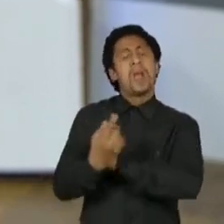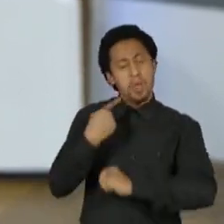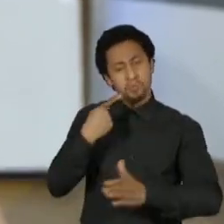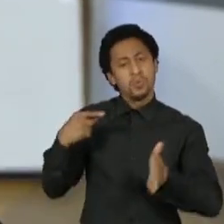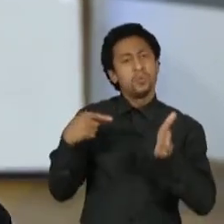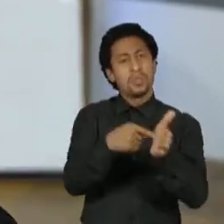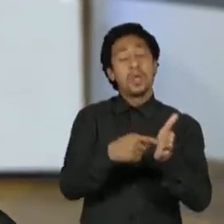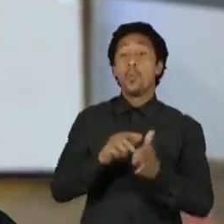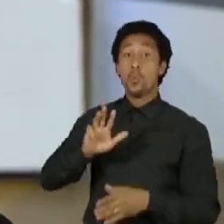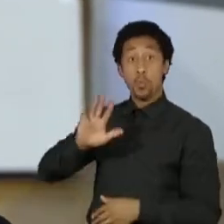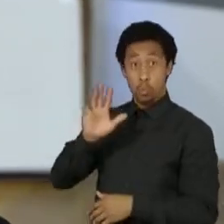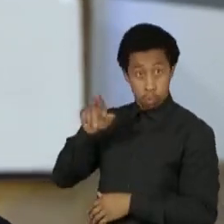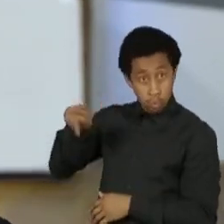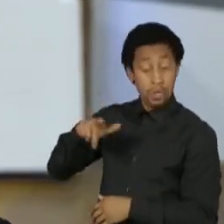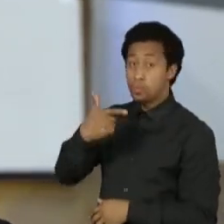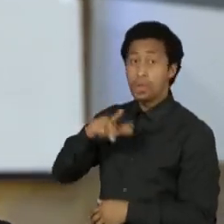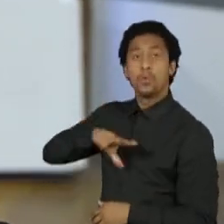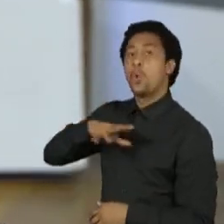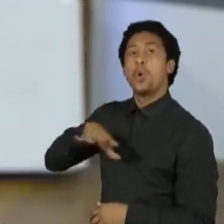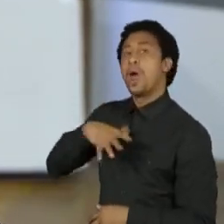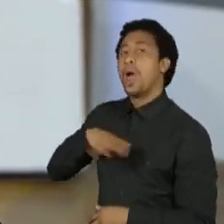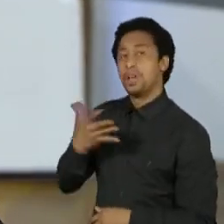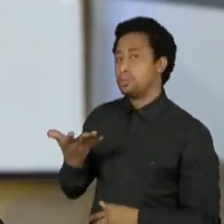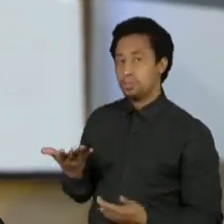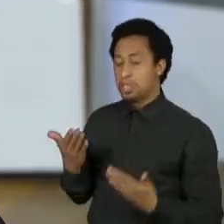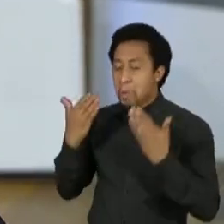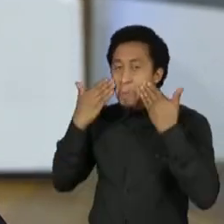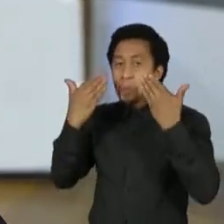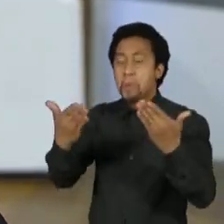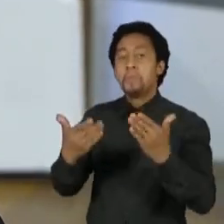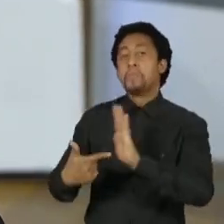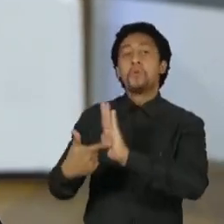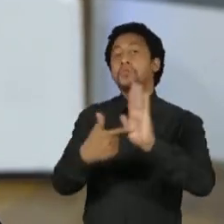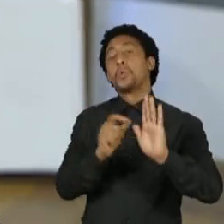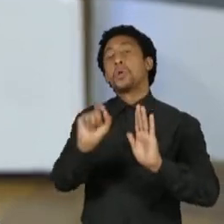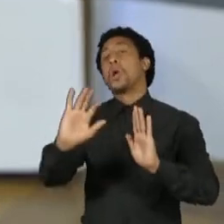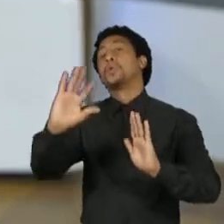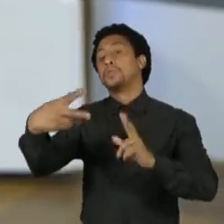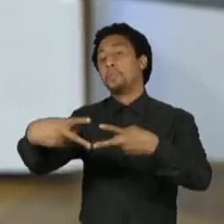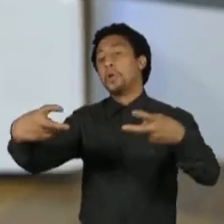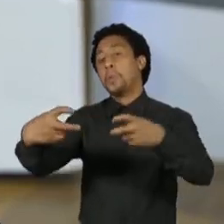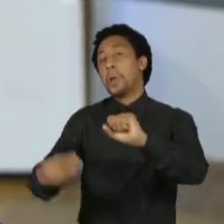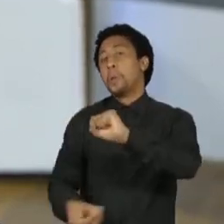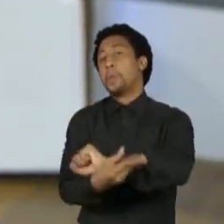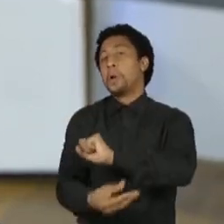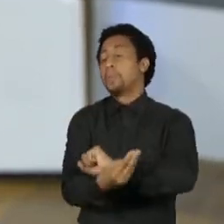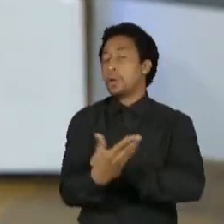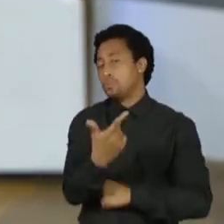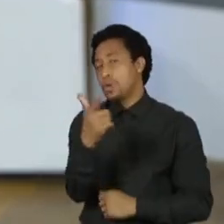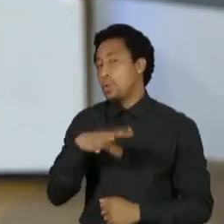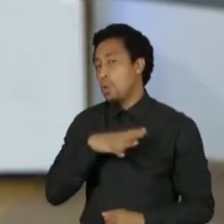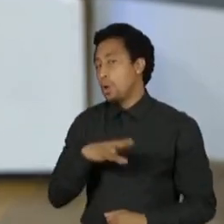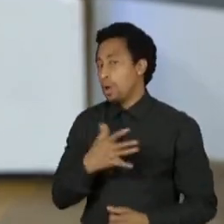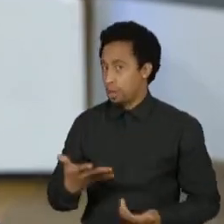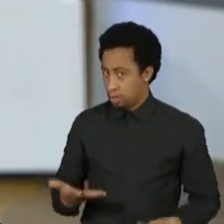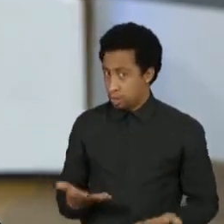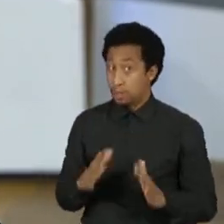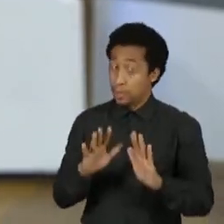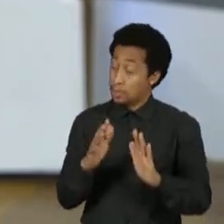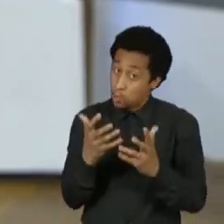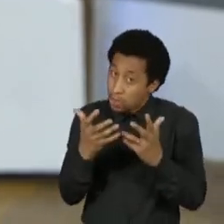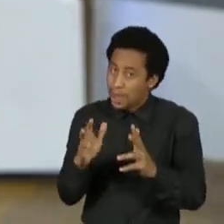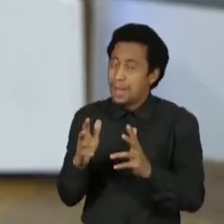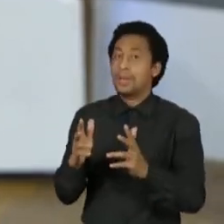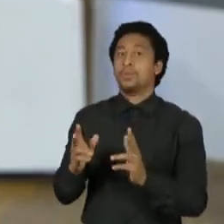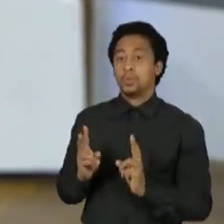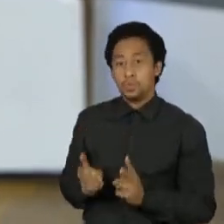do até então maior escândalo da história da República, que foi o Petrolão. Não vamos aqui dourar a pílula. Nós estamos falando de um governo